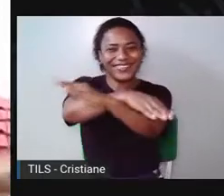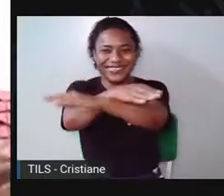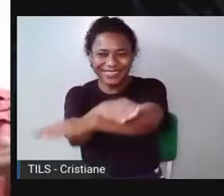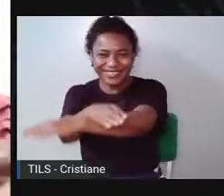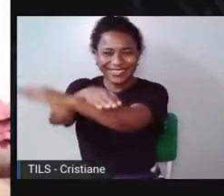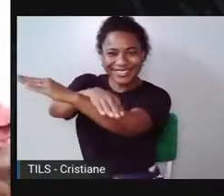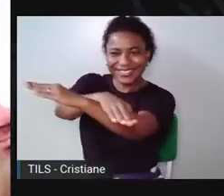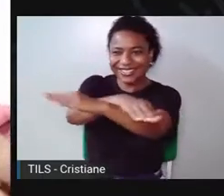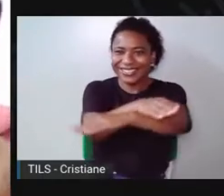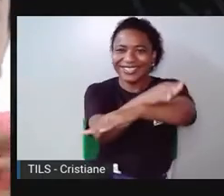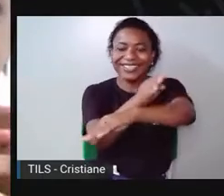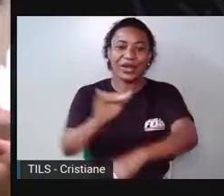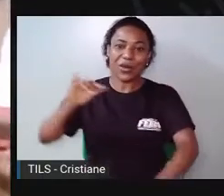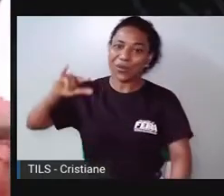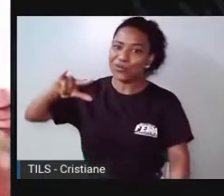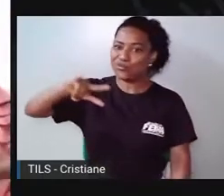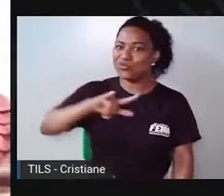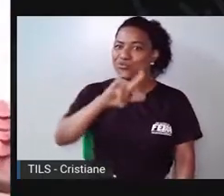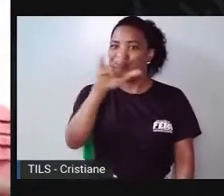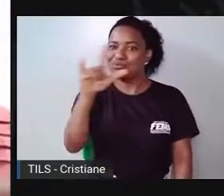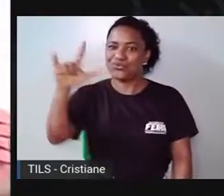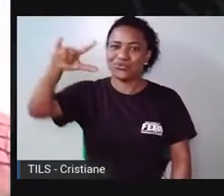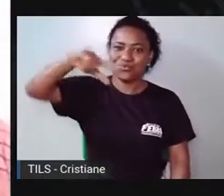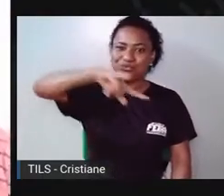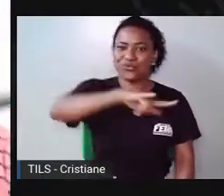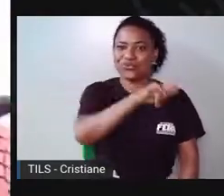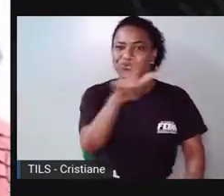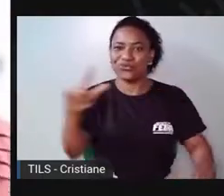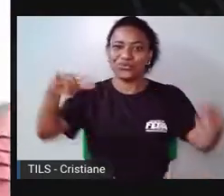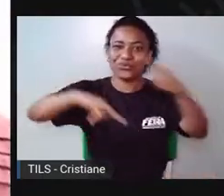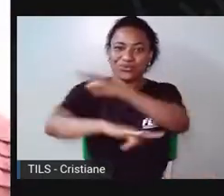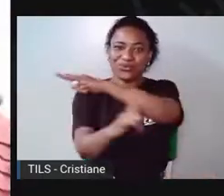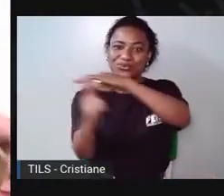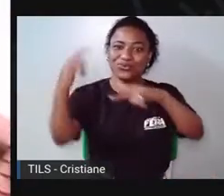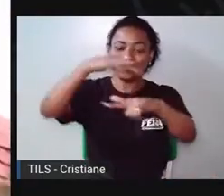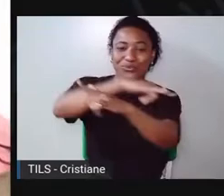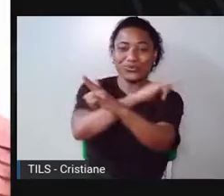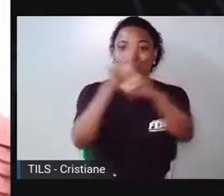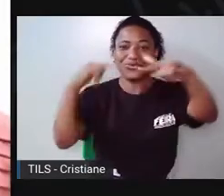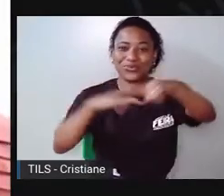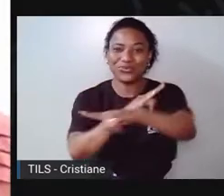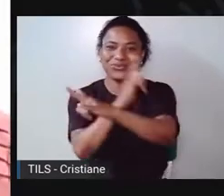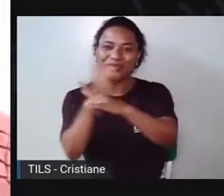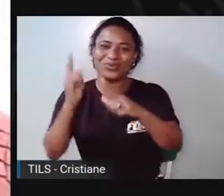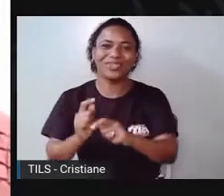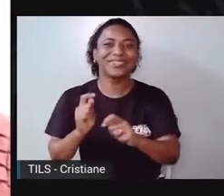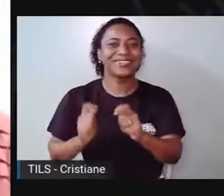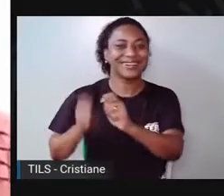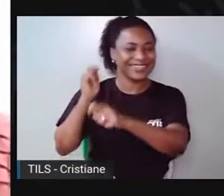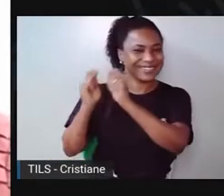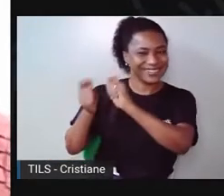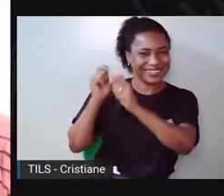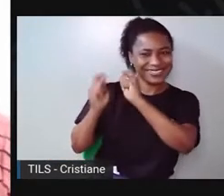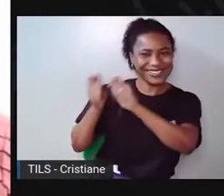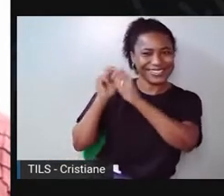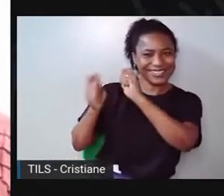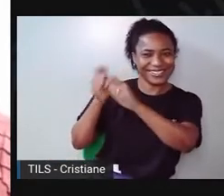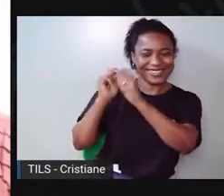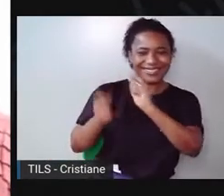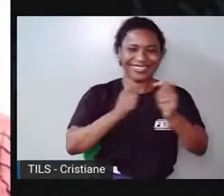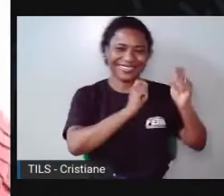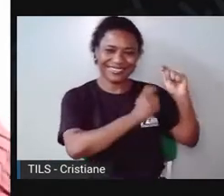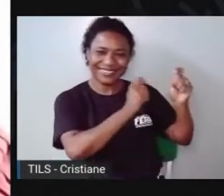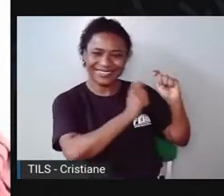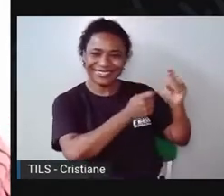viajo com essa canção cantando sem sanção cantando sem